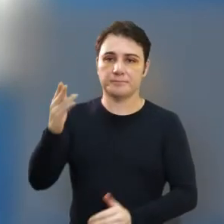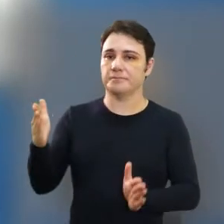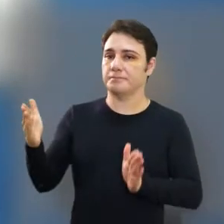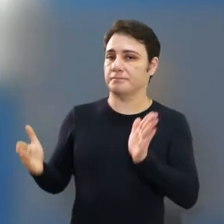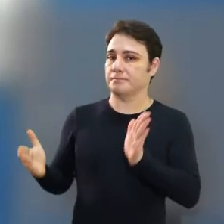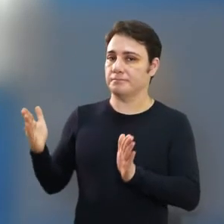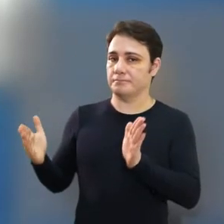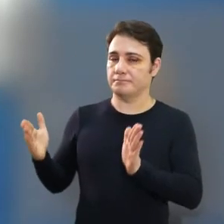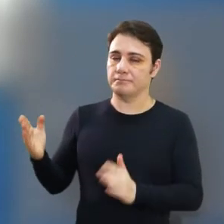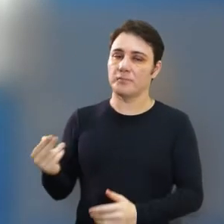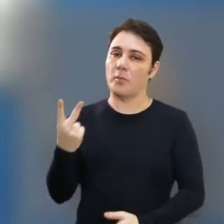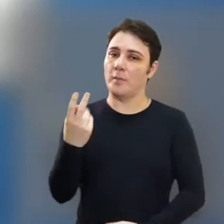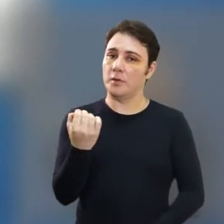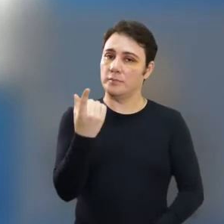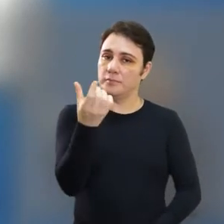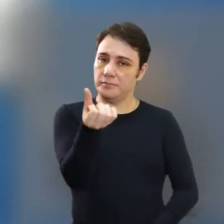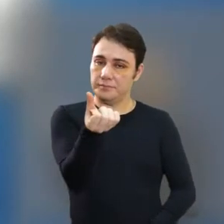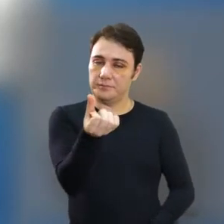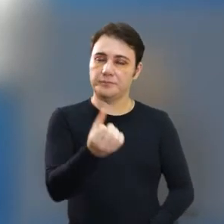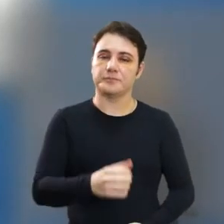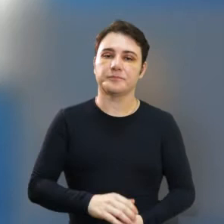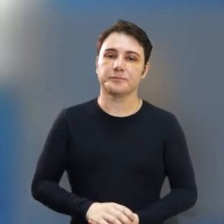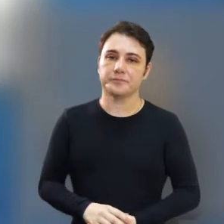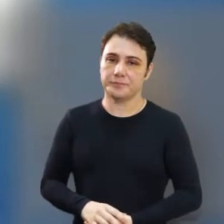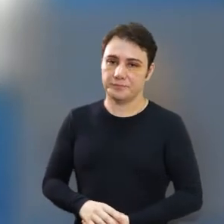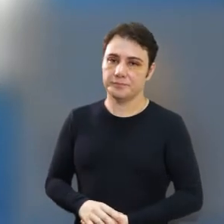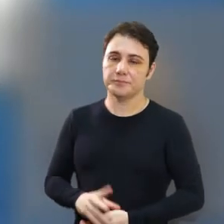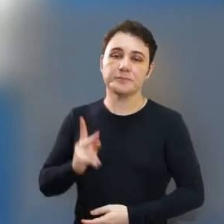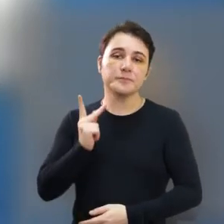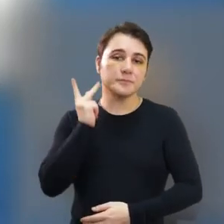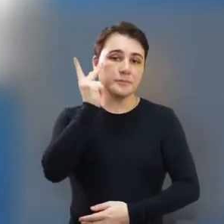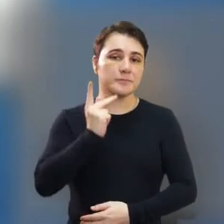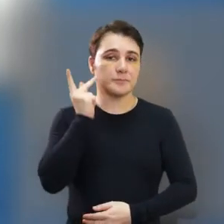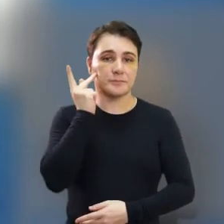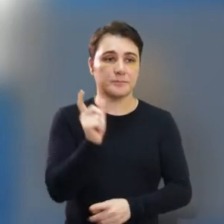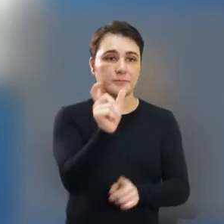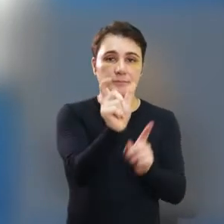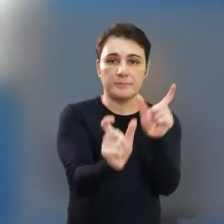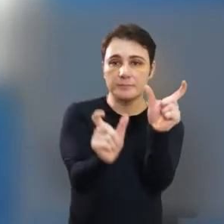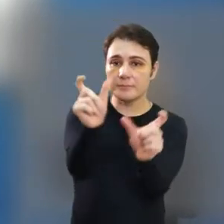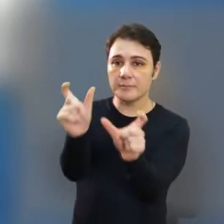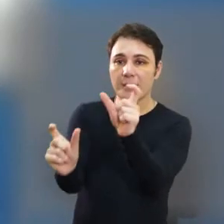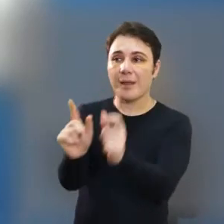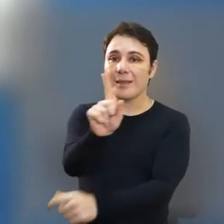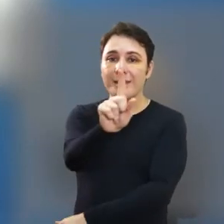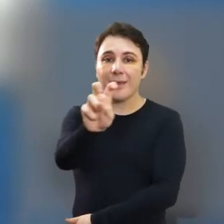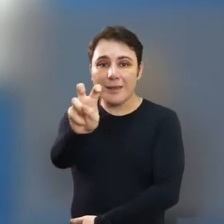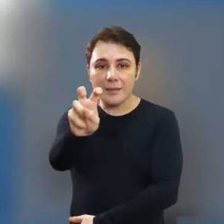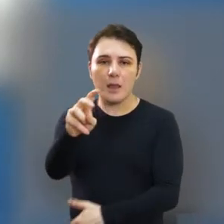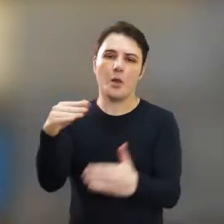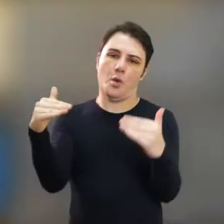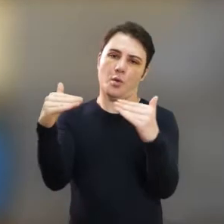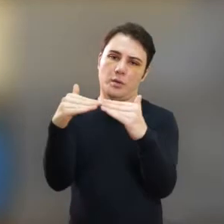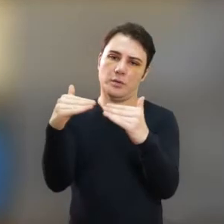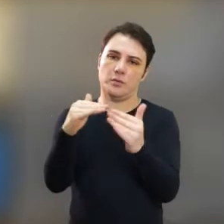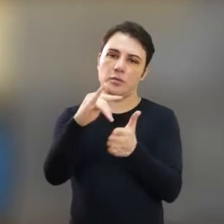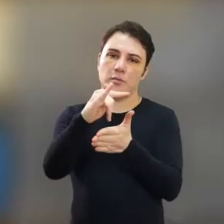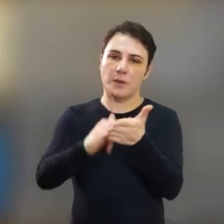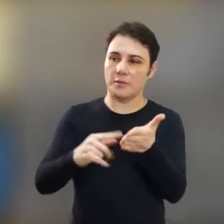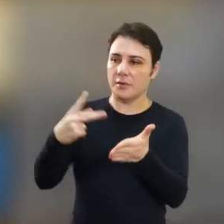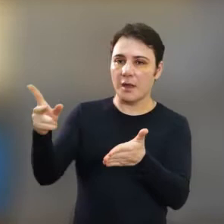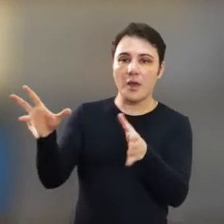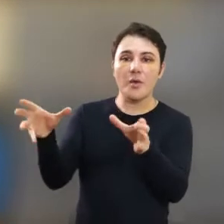as contas anuais da Prefeitura de Araraquara referentes ao exercício de 2016. A